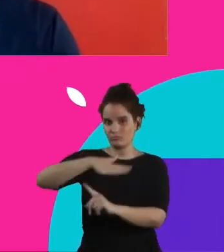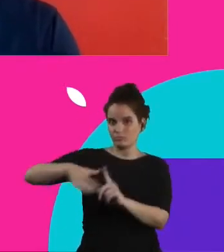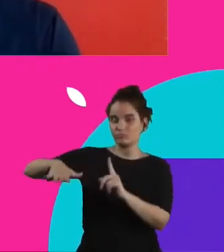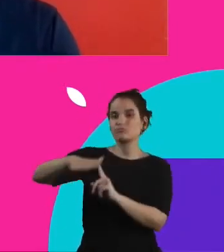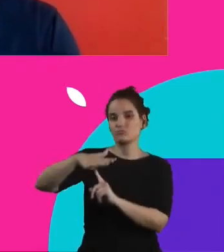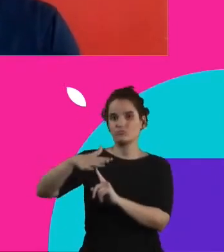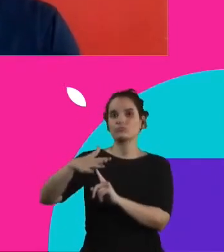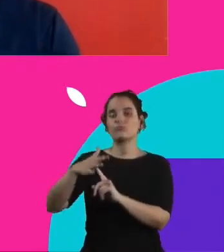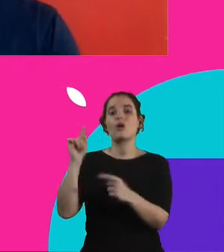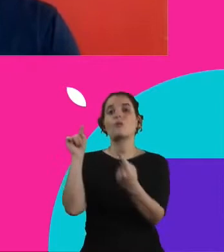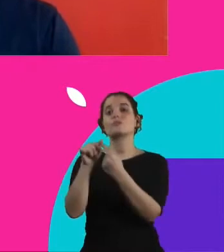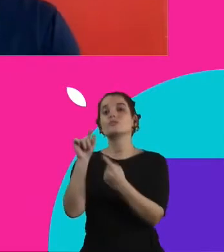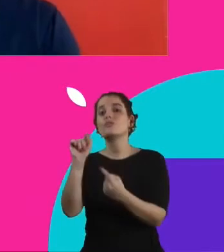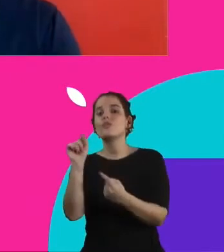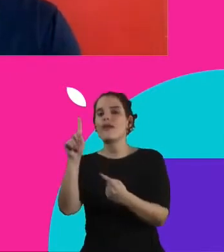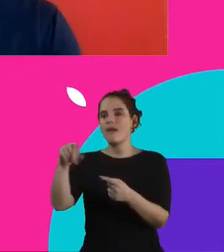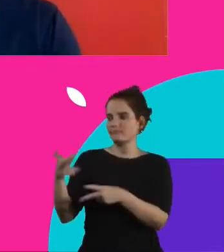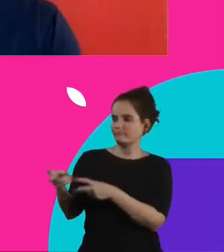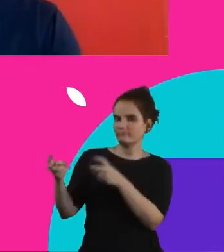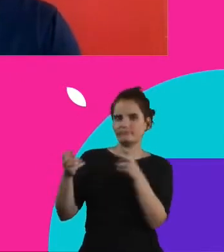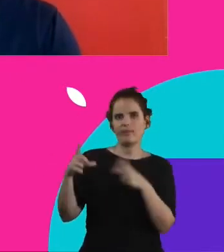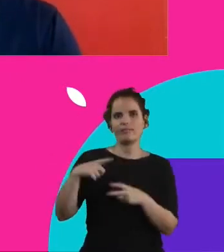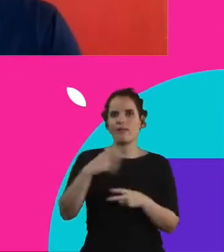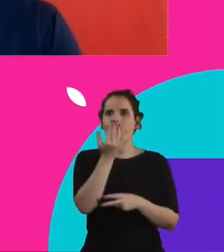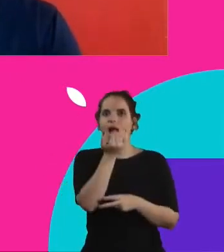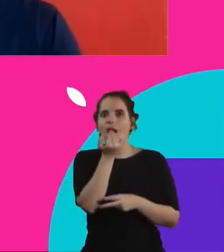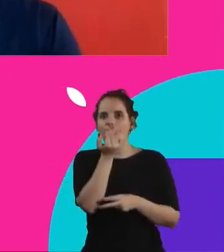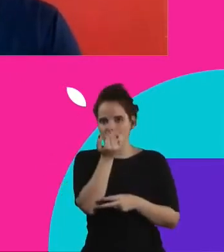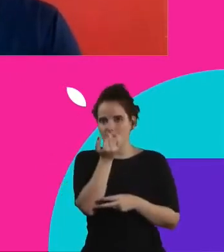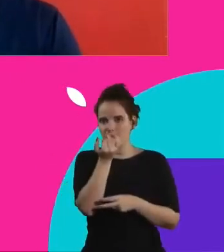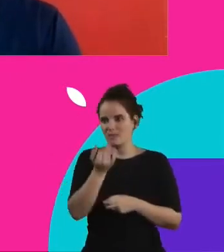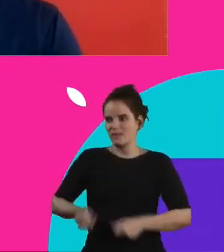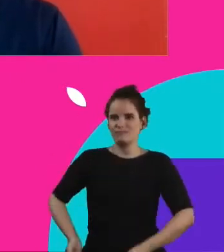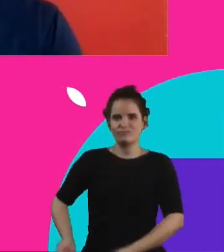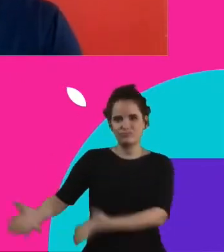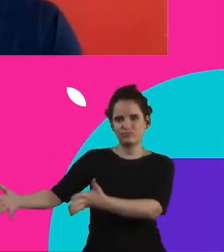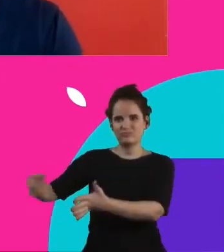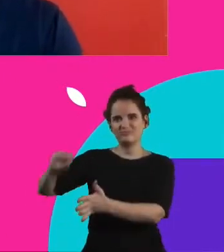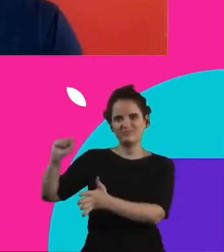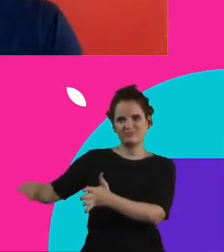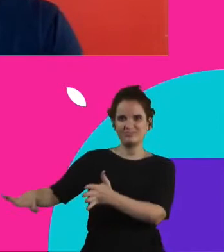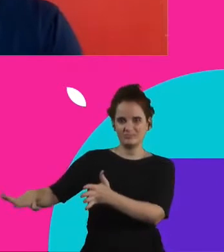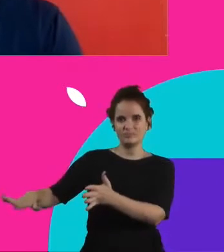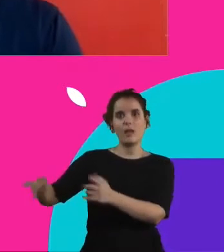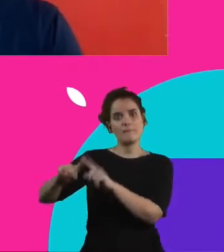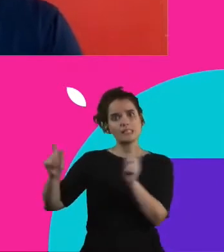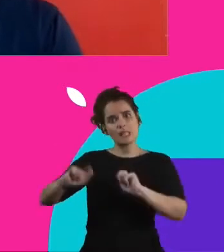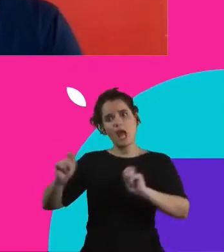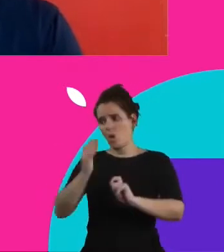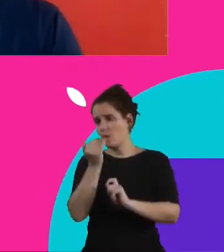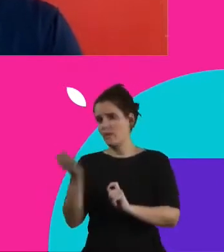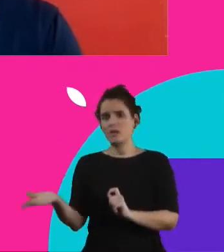objetivo é identificar esses alimentos, né, que são desperdiçados na cadeia de alimentos, mas que são ótimos para o consumo,